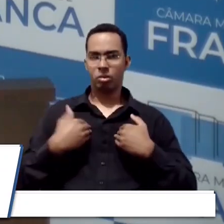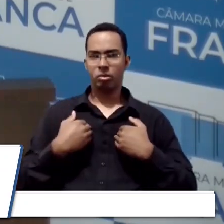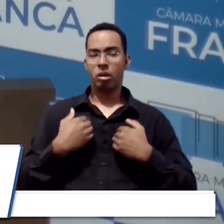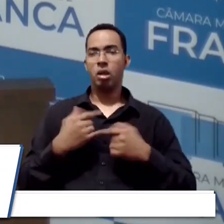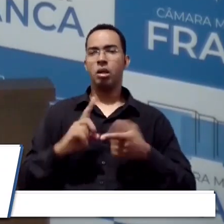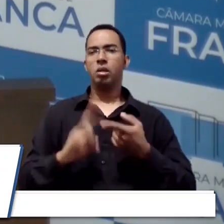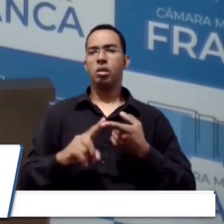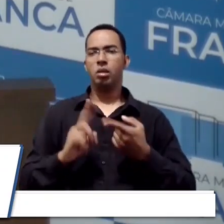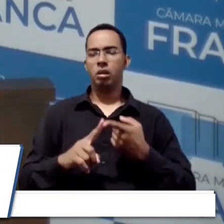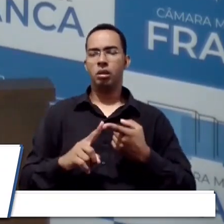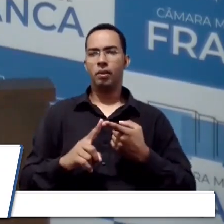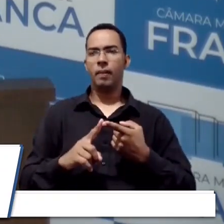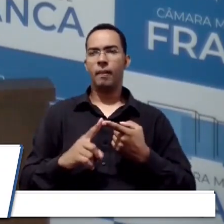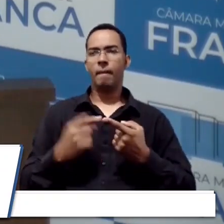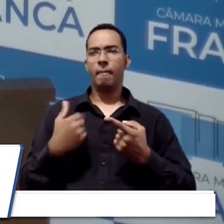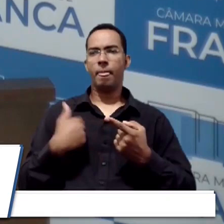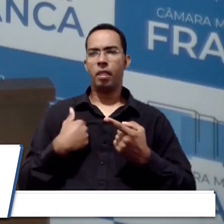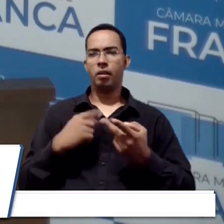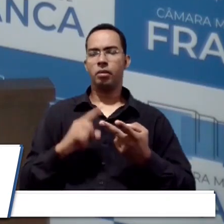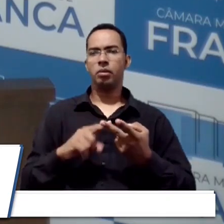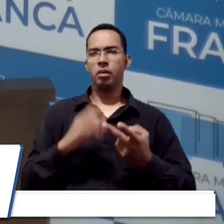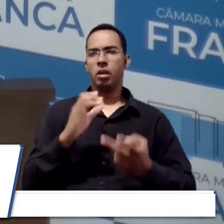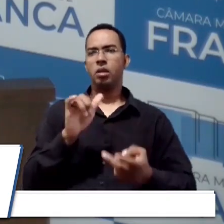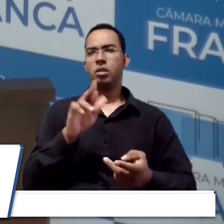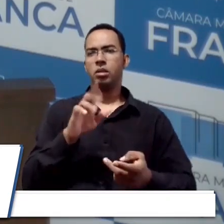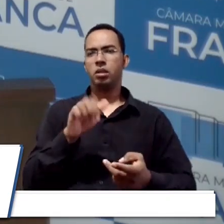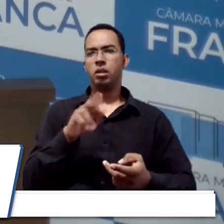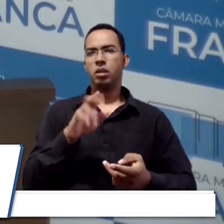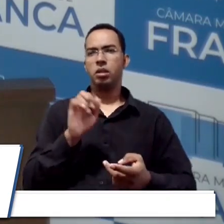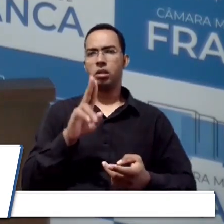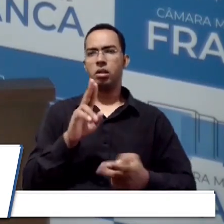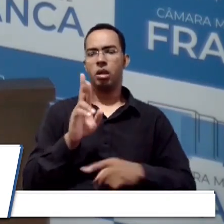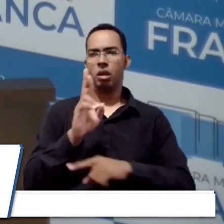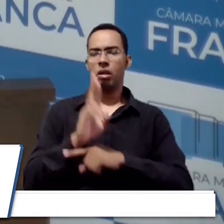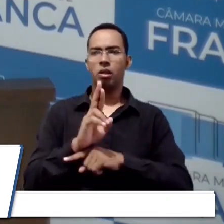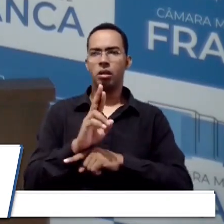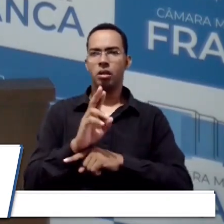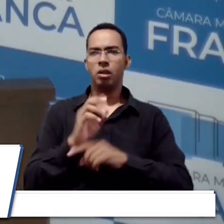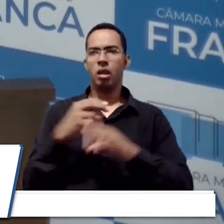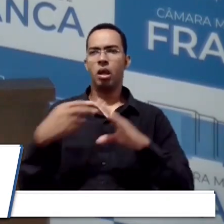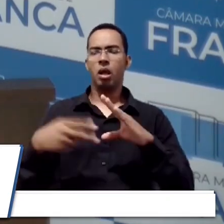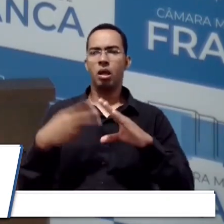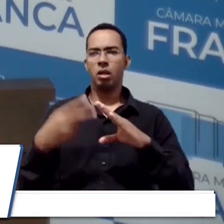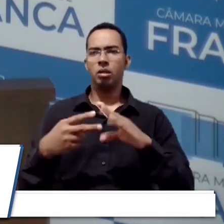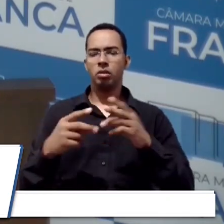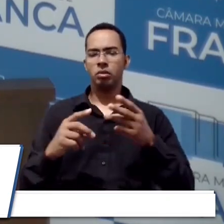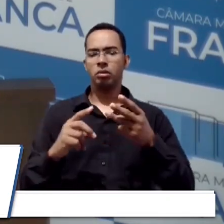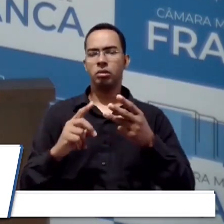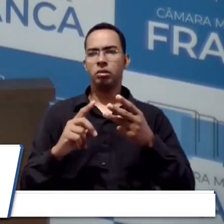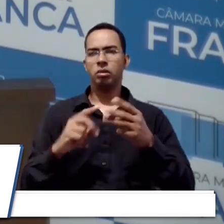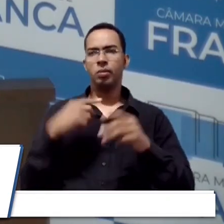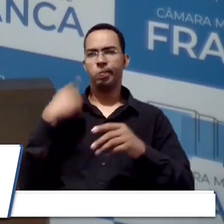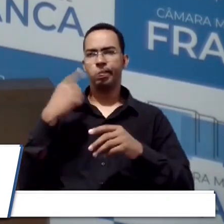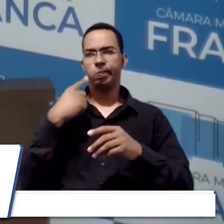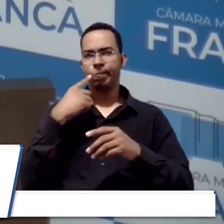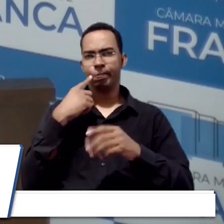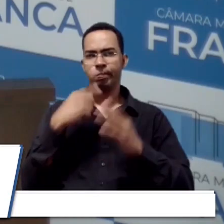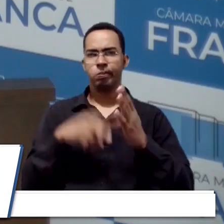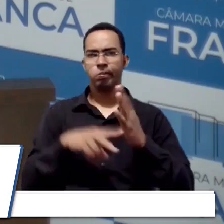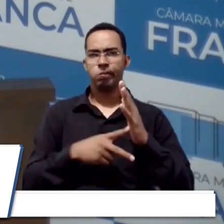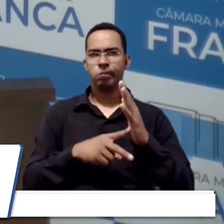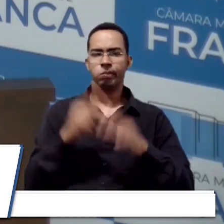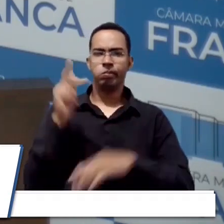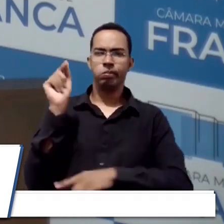de mim e o Sirineu representando a Câmara Municipal, foi o advogado do Sindicato Escortumeiro,